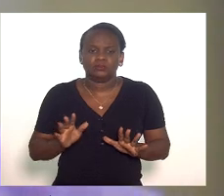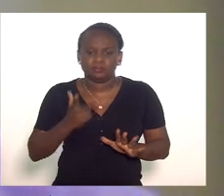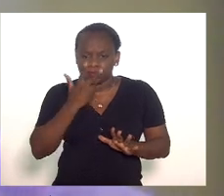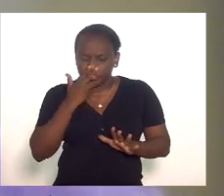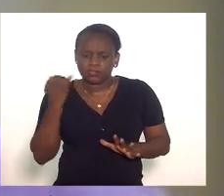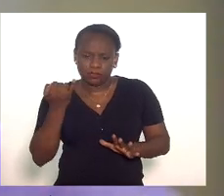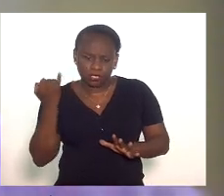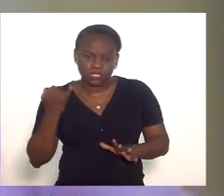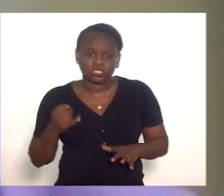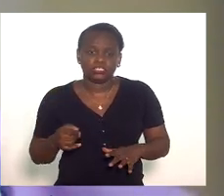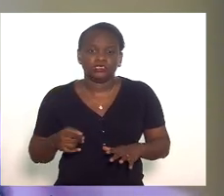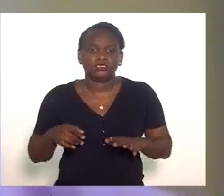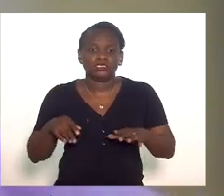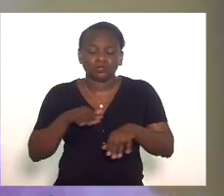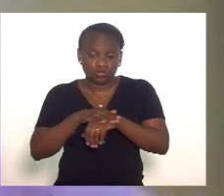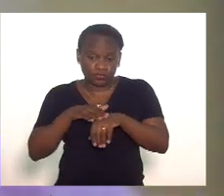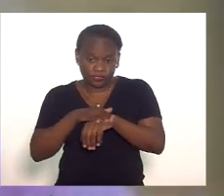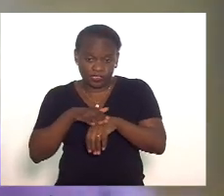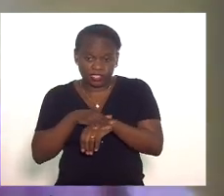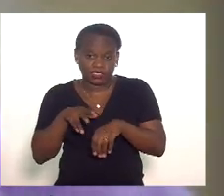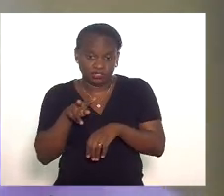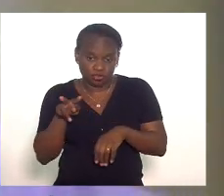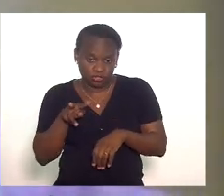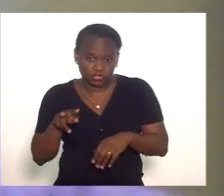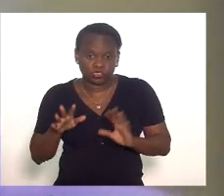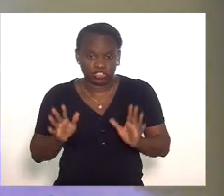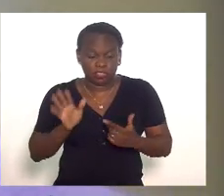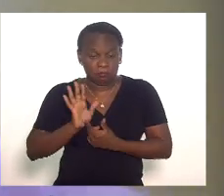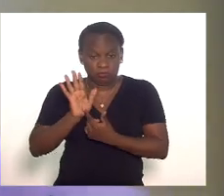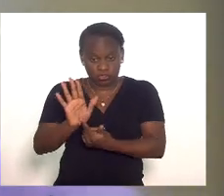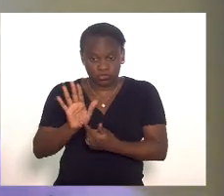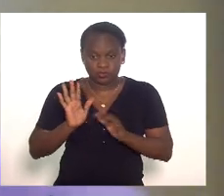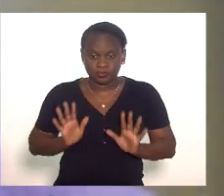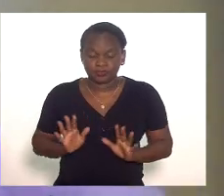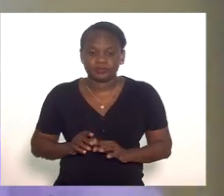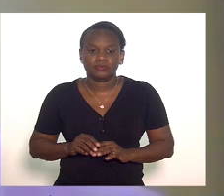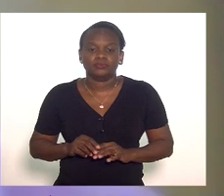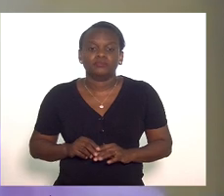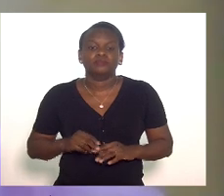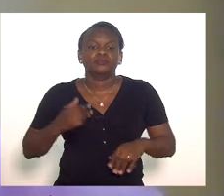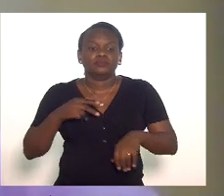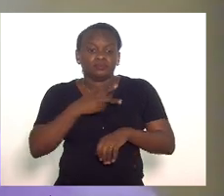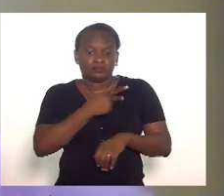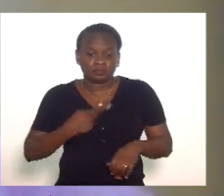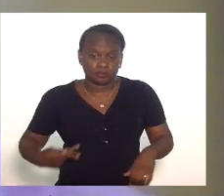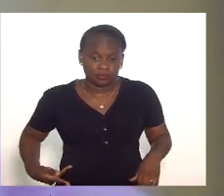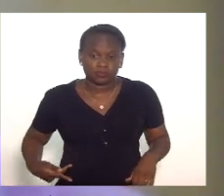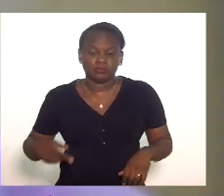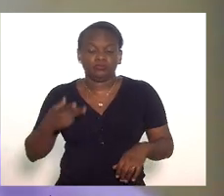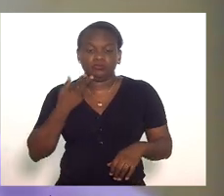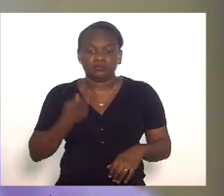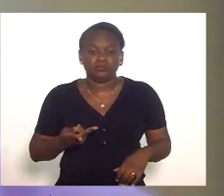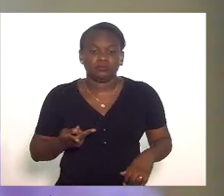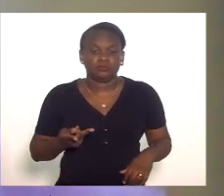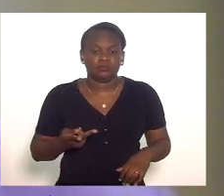parece importante na conversa revelada o presidente da república